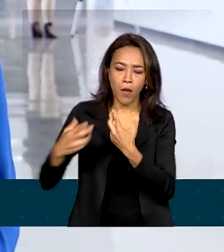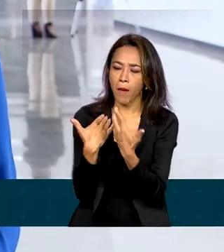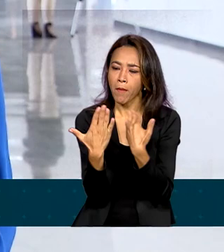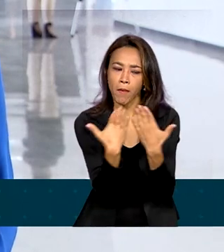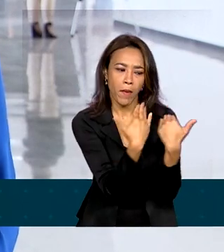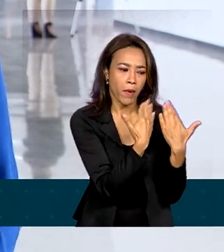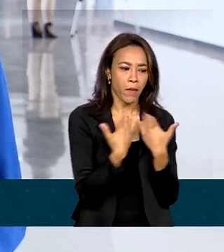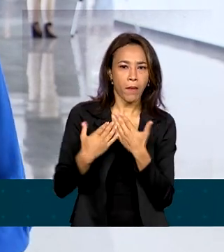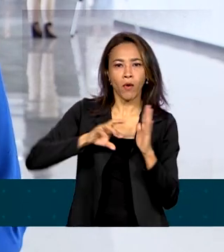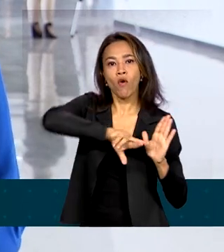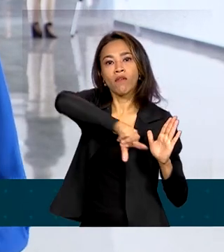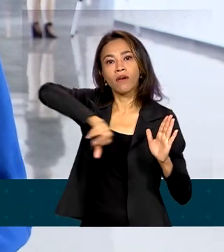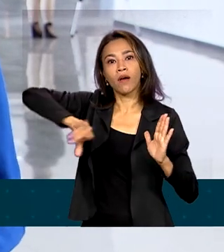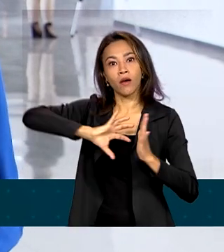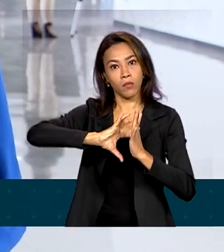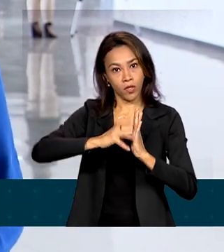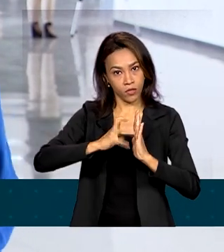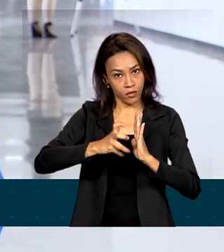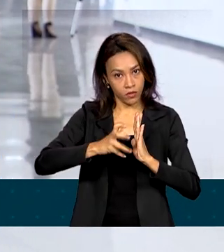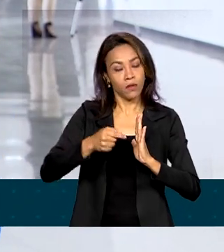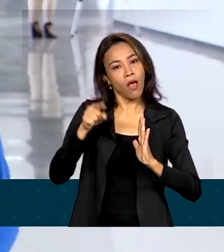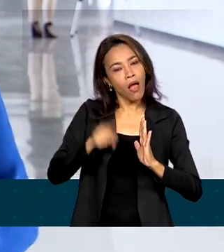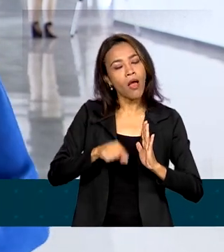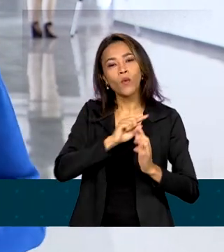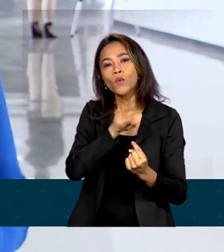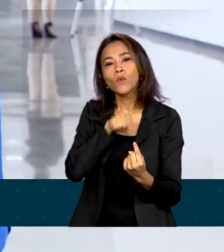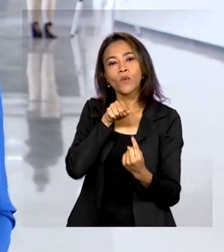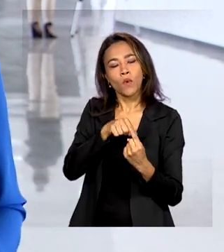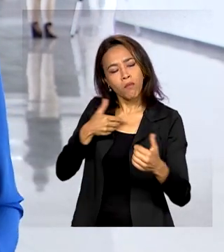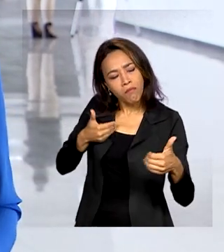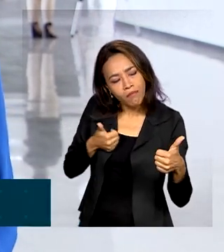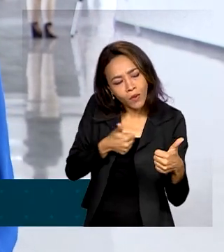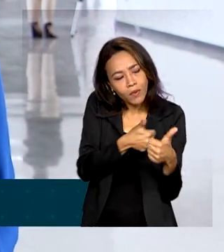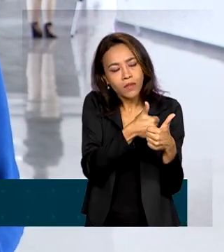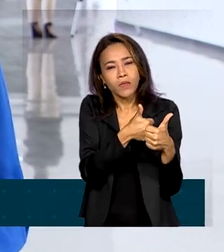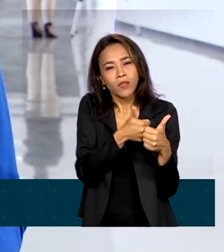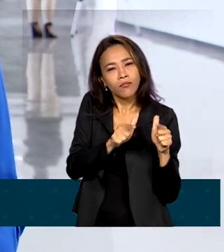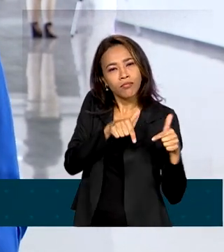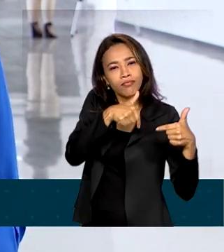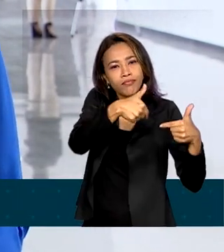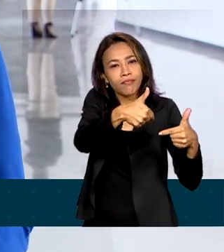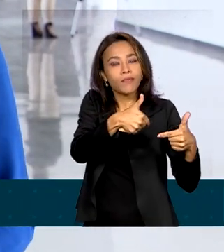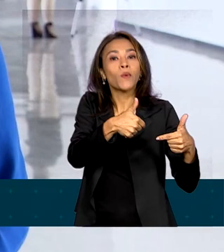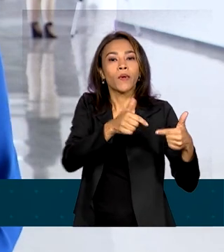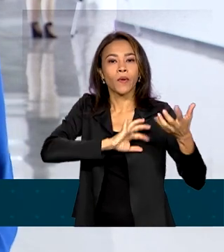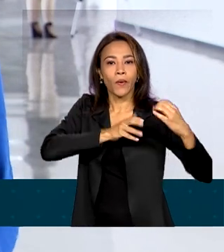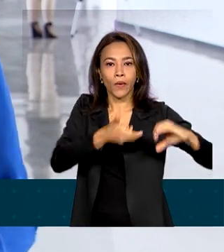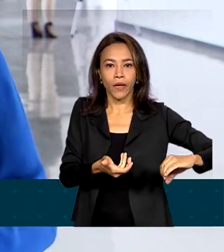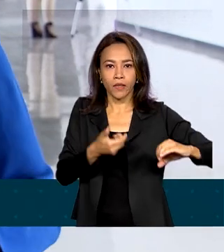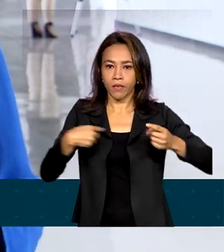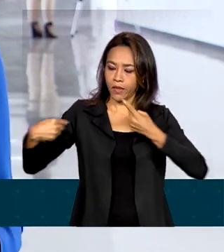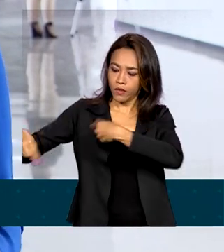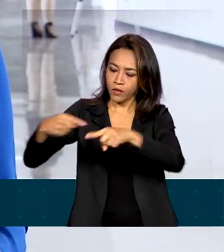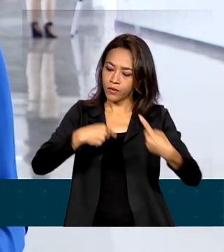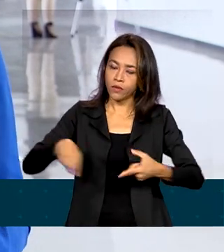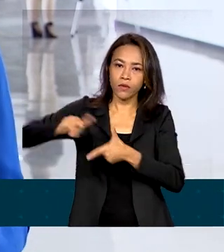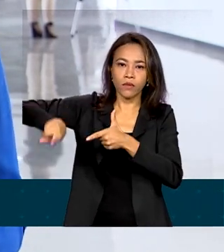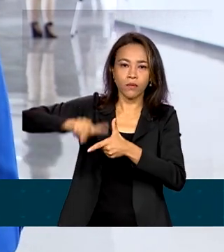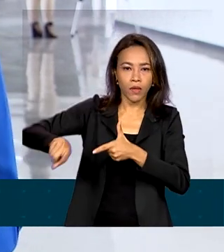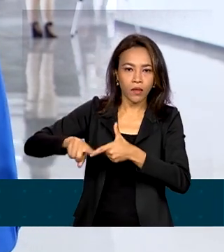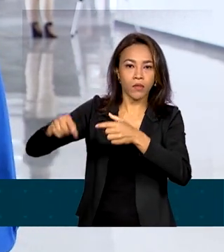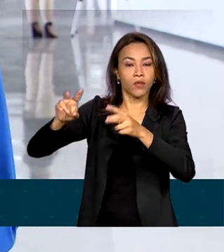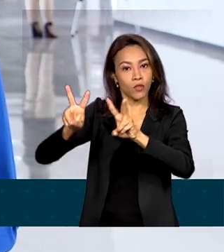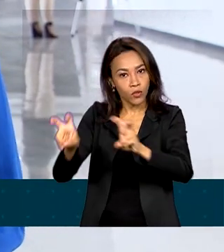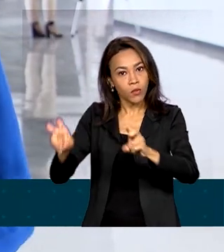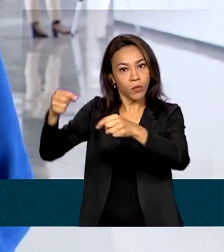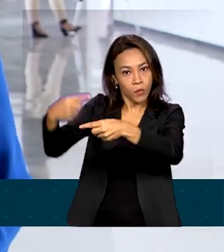constantes. Uma aposta na aproximação com o Congresso Nacional para discutir os problemas políticos e